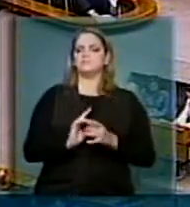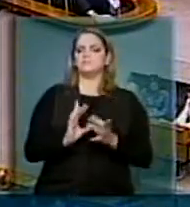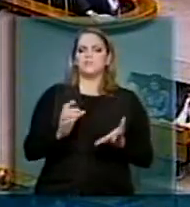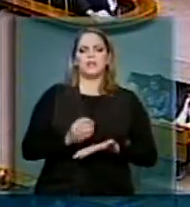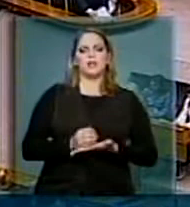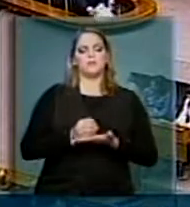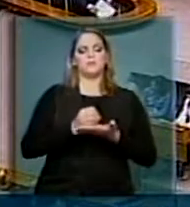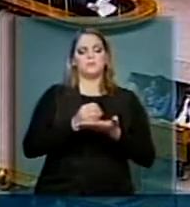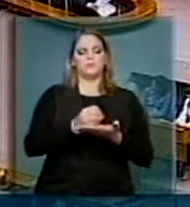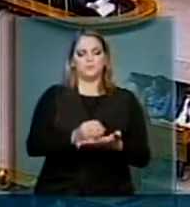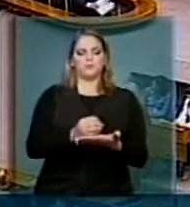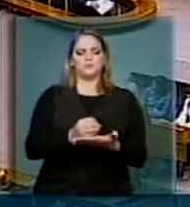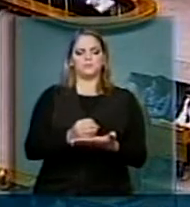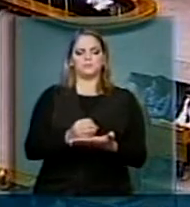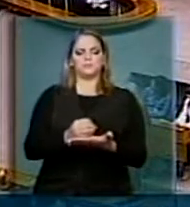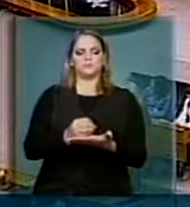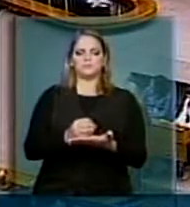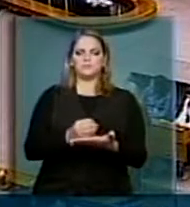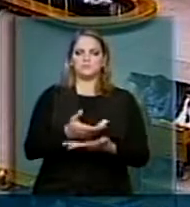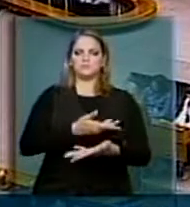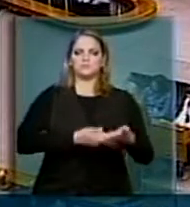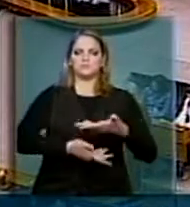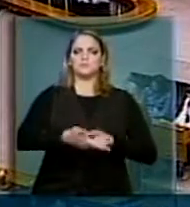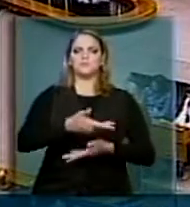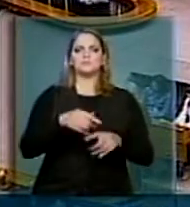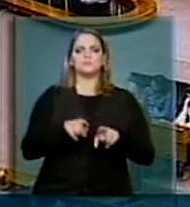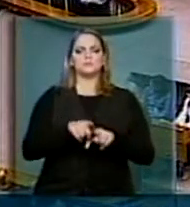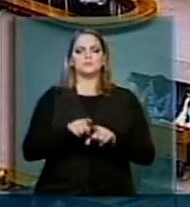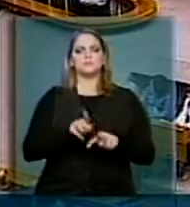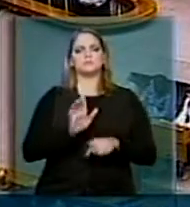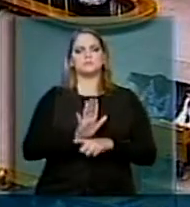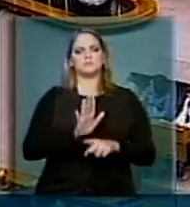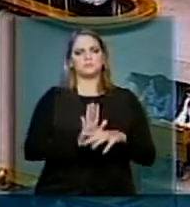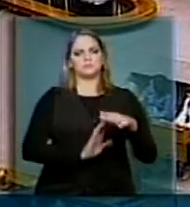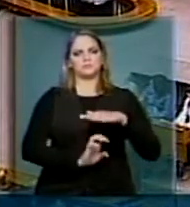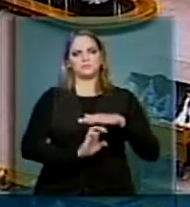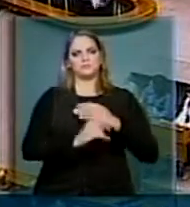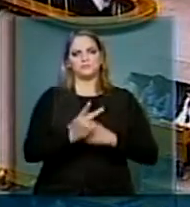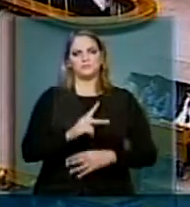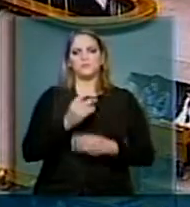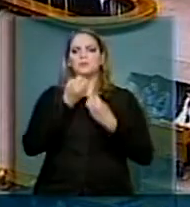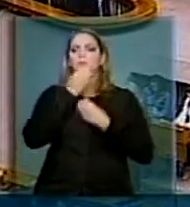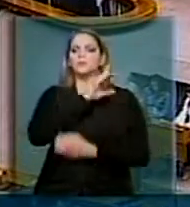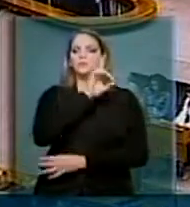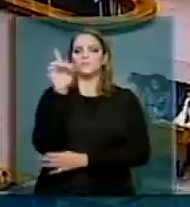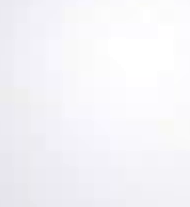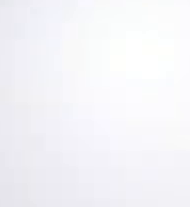mais uma vez, à sua disposição e à disposição dessa entidade. Tenham um bom dia.